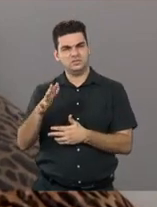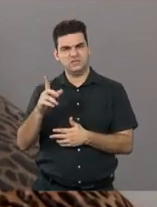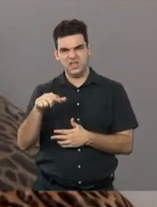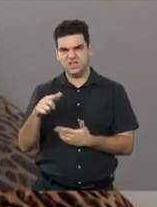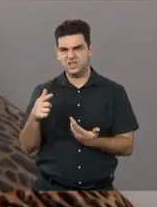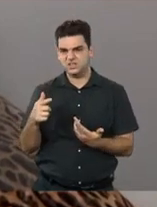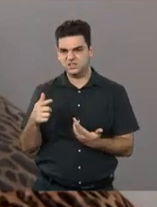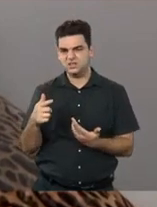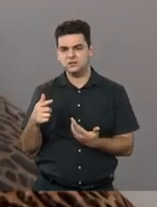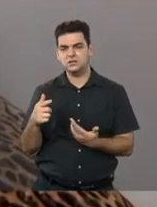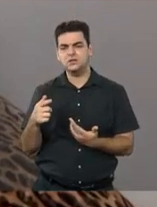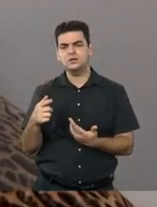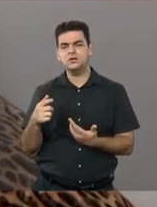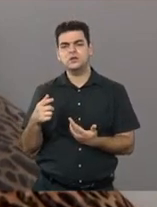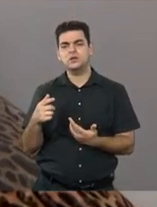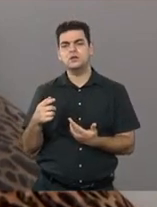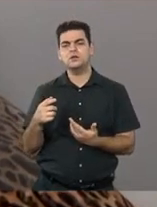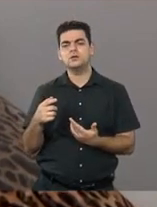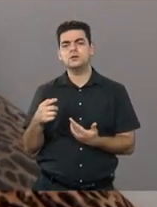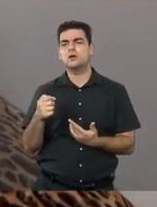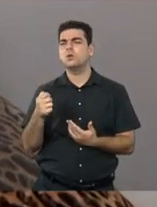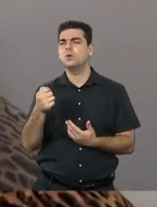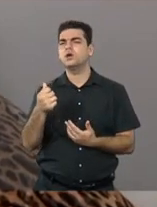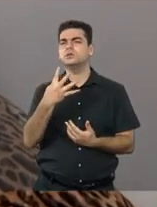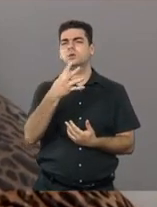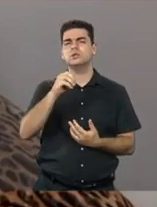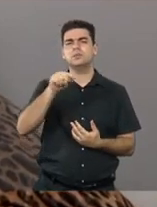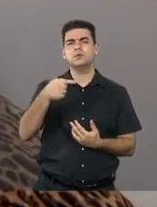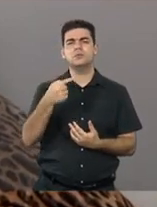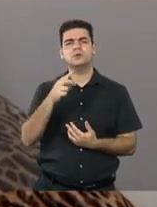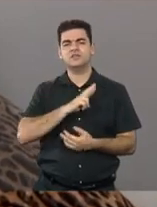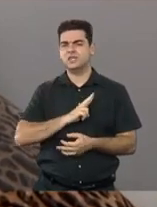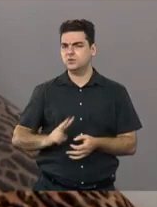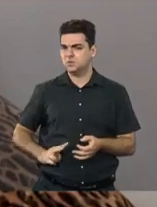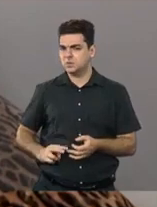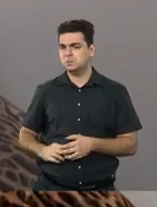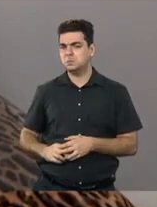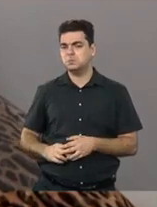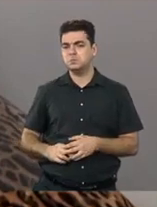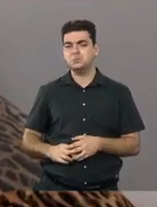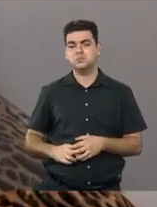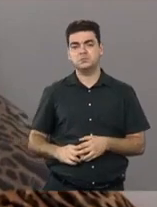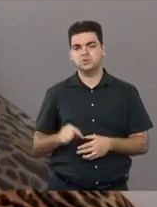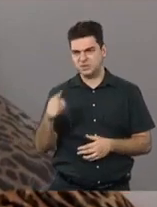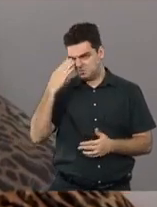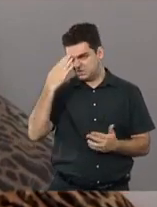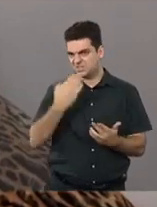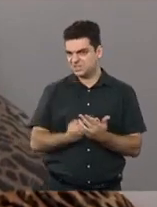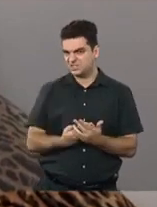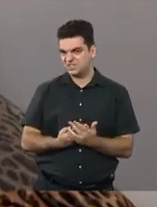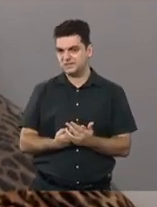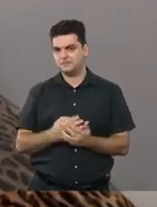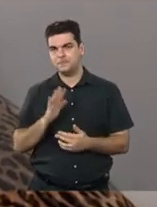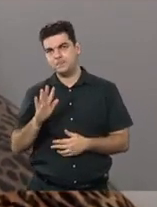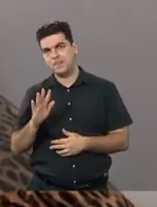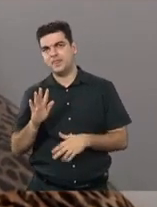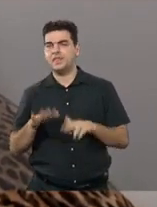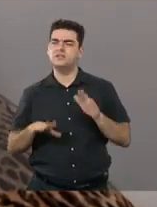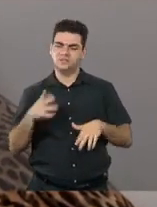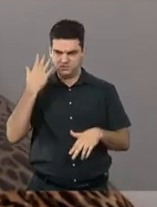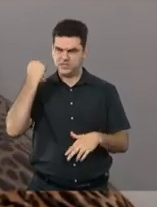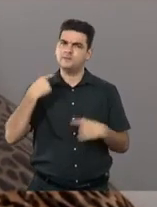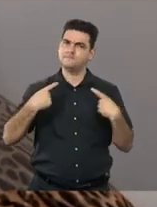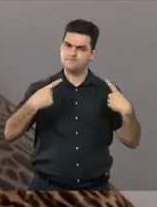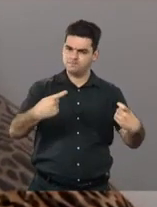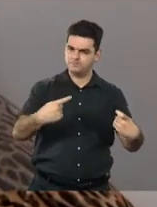não foi? Você teve quase 40 mil para a vereadora. Então, também, você não acredita que, apesar do ódio,